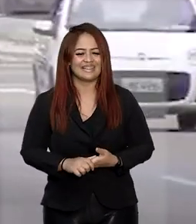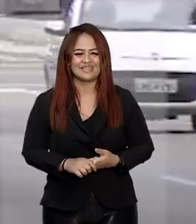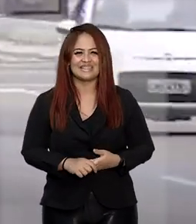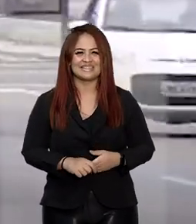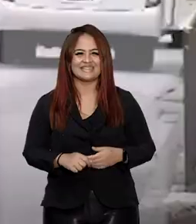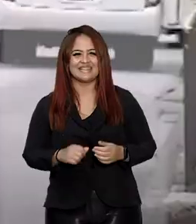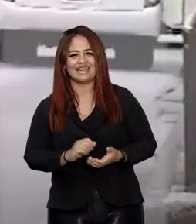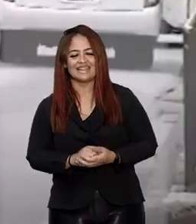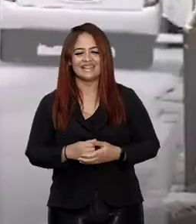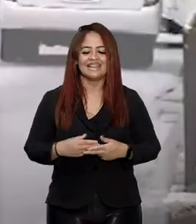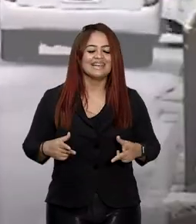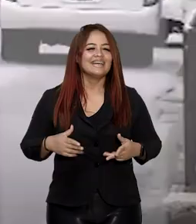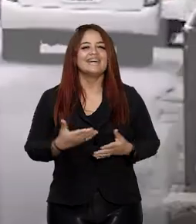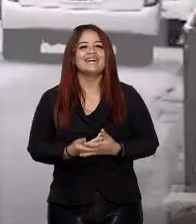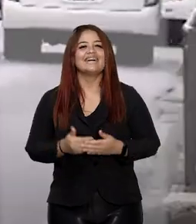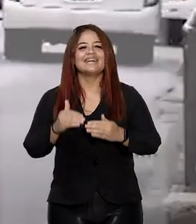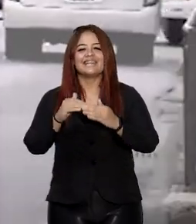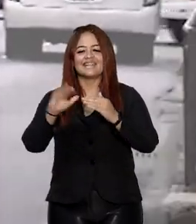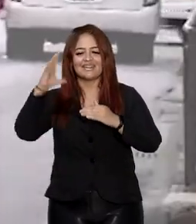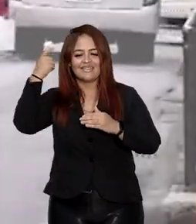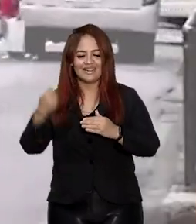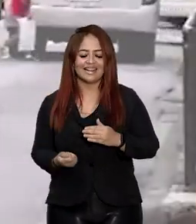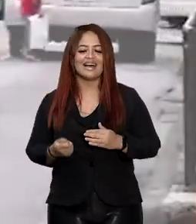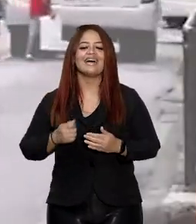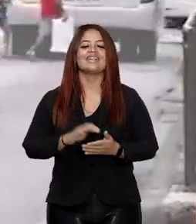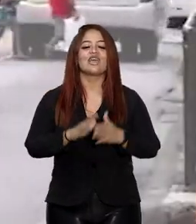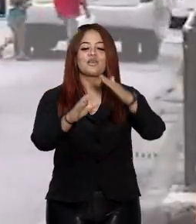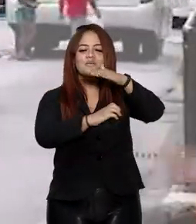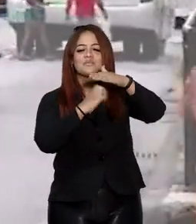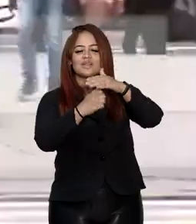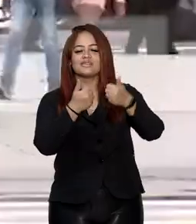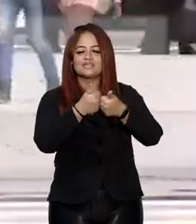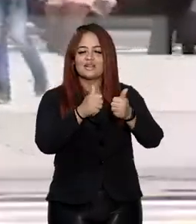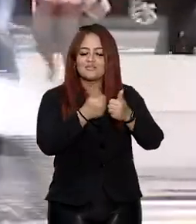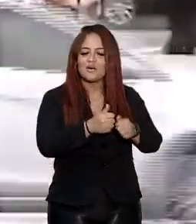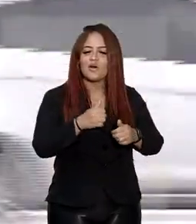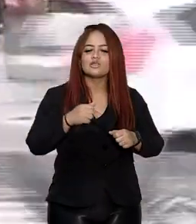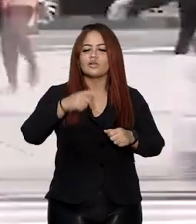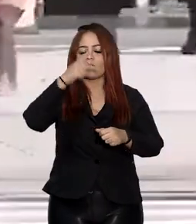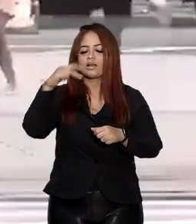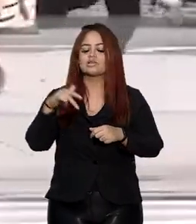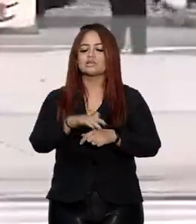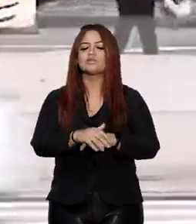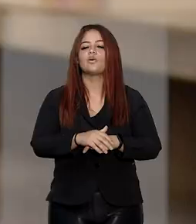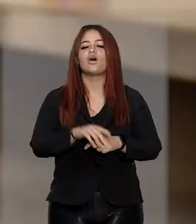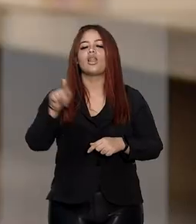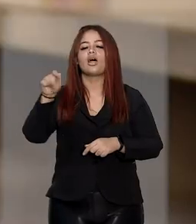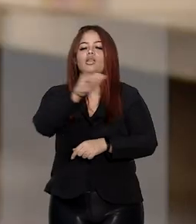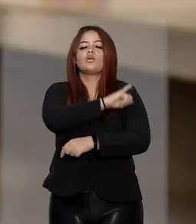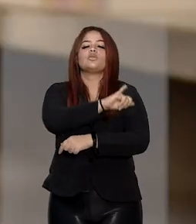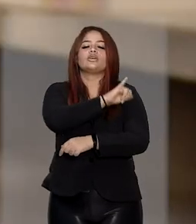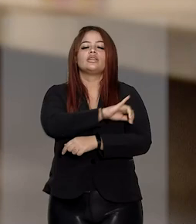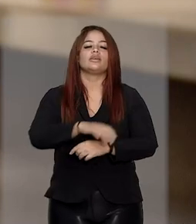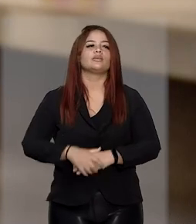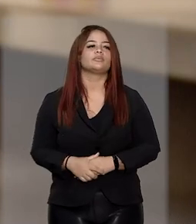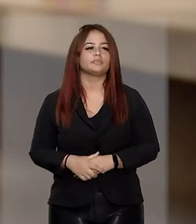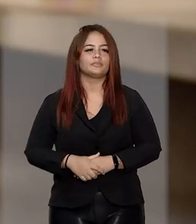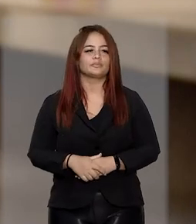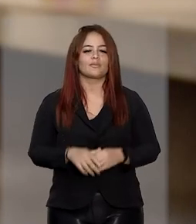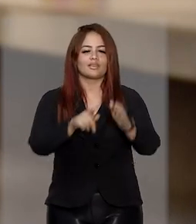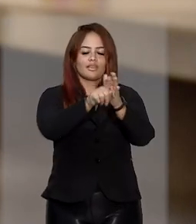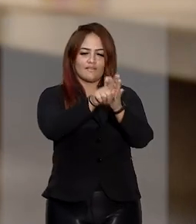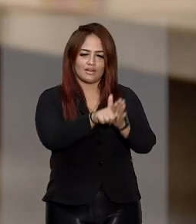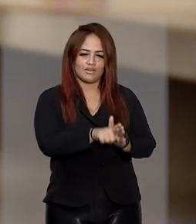a empresas ligadas à Federação das Empresas de Transportes de Passageiros do Estado do Rio de Janeiro. As investigações que